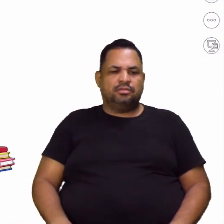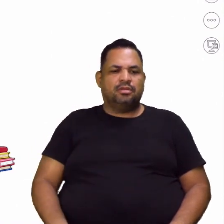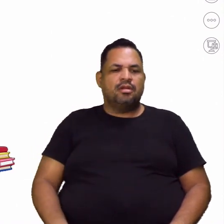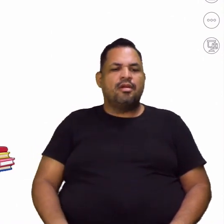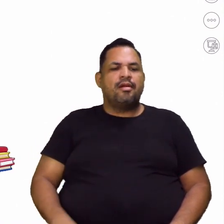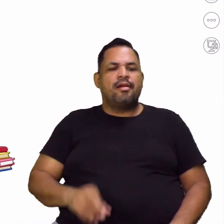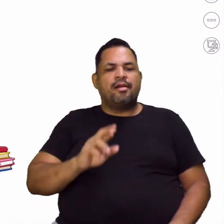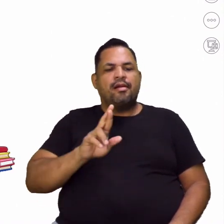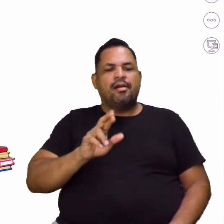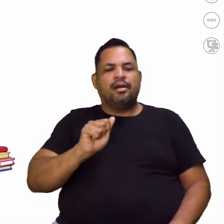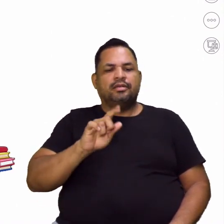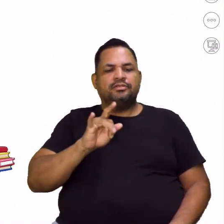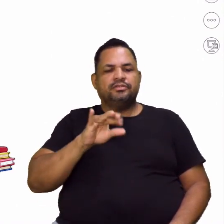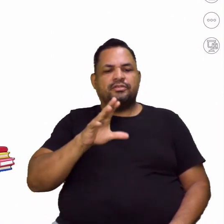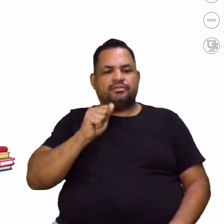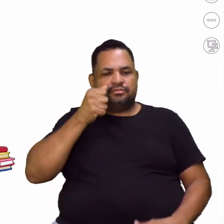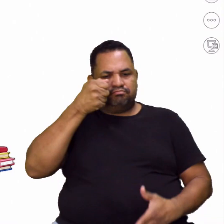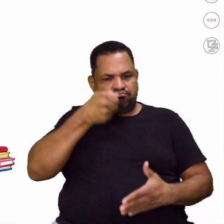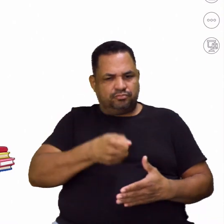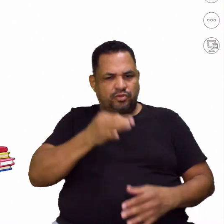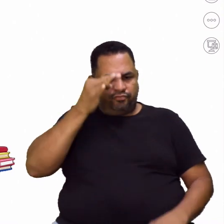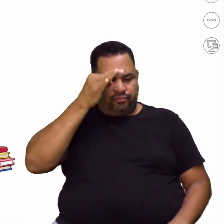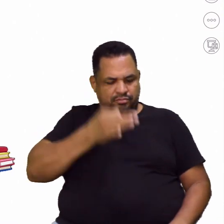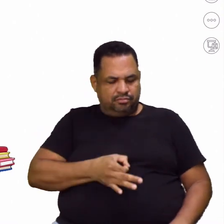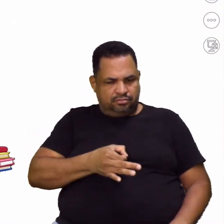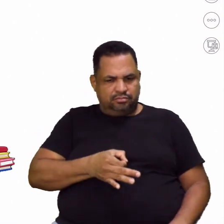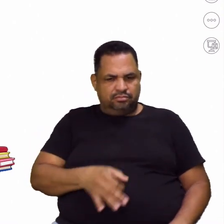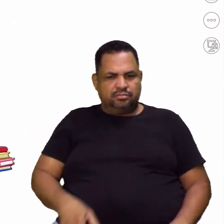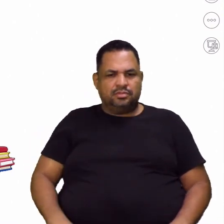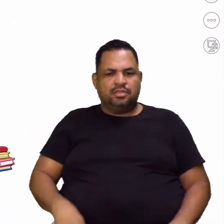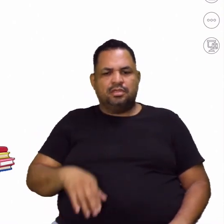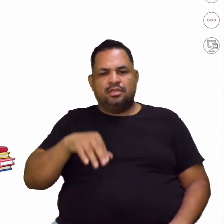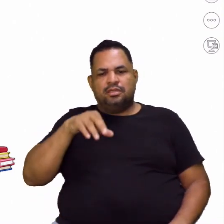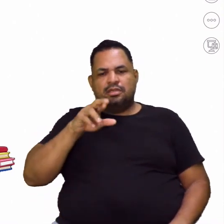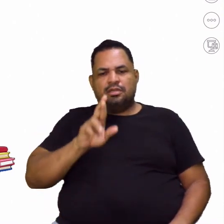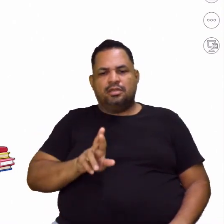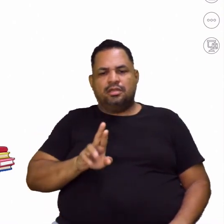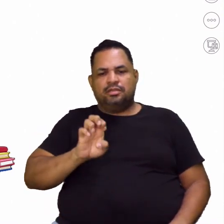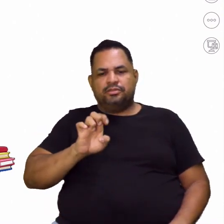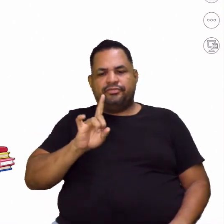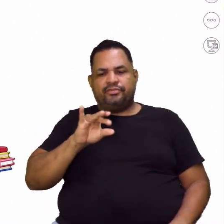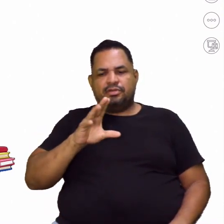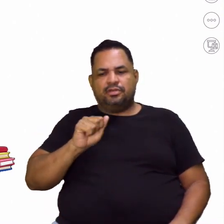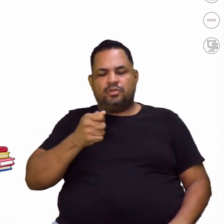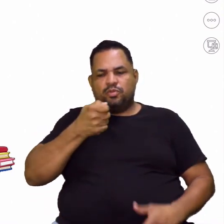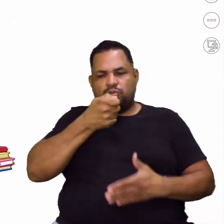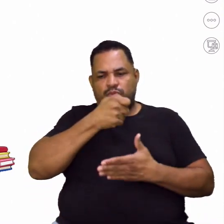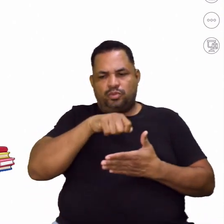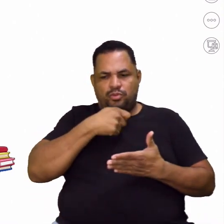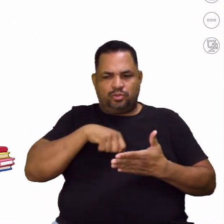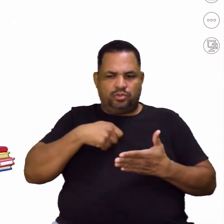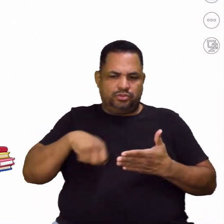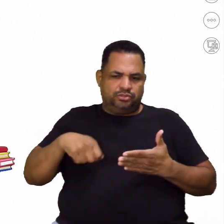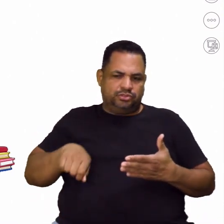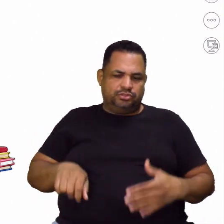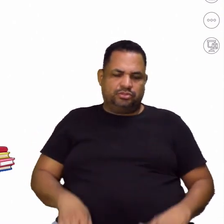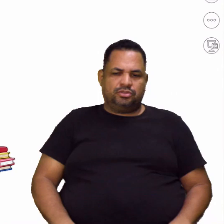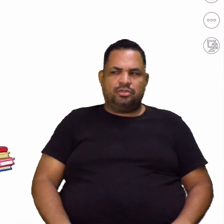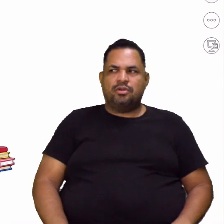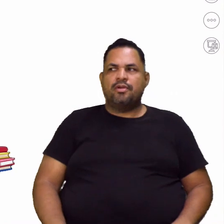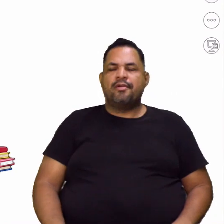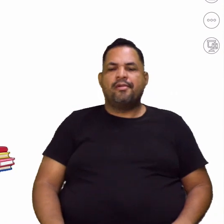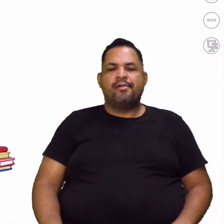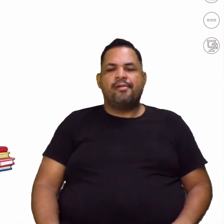Ratificar. Confirmar. E retificar é fazer o quê, Amadinho?